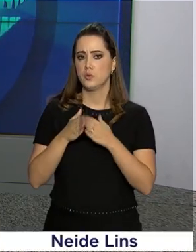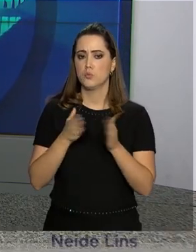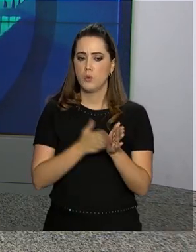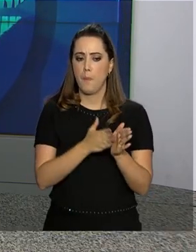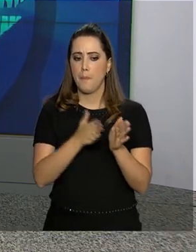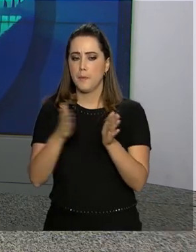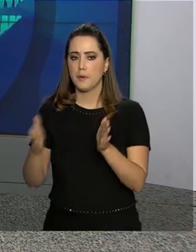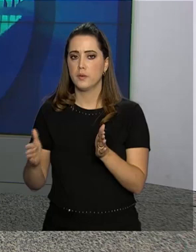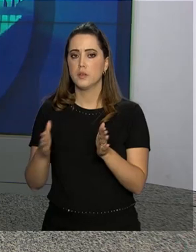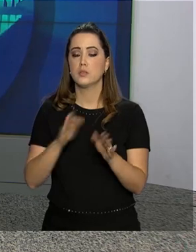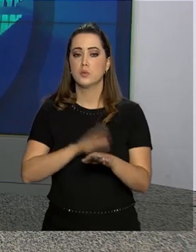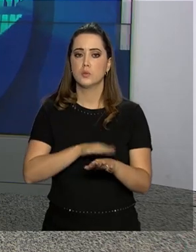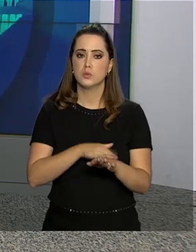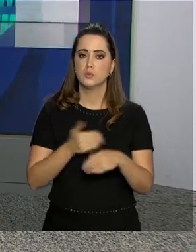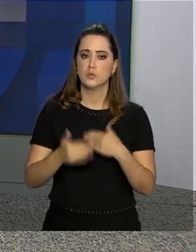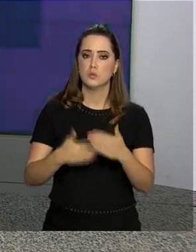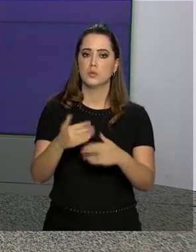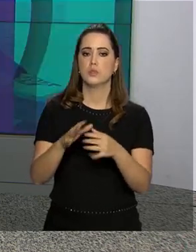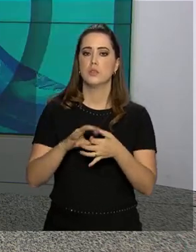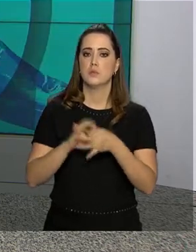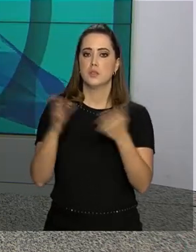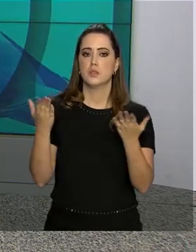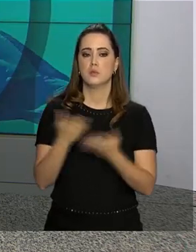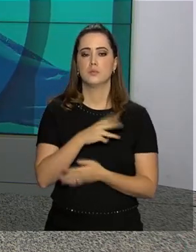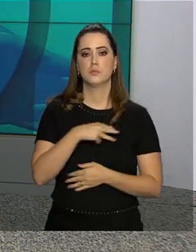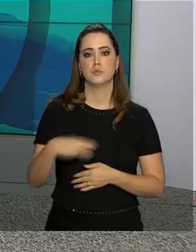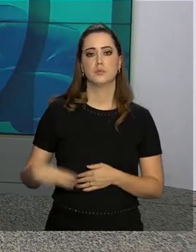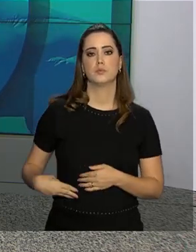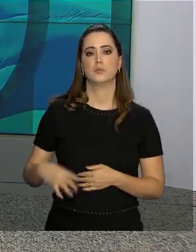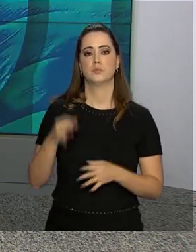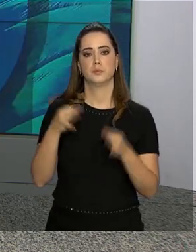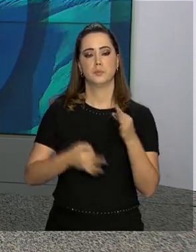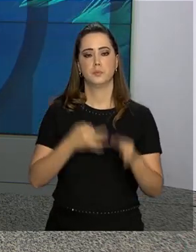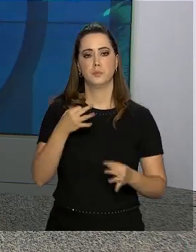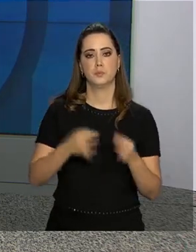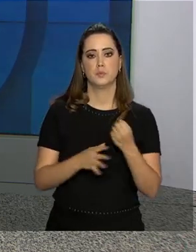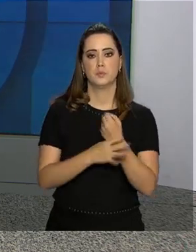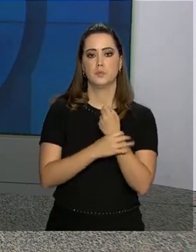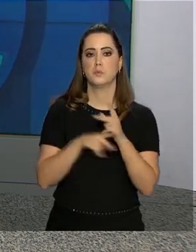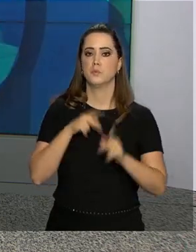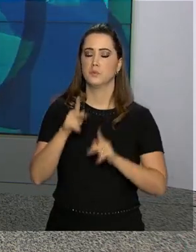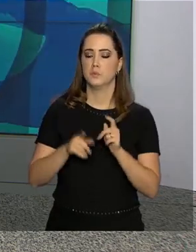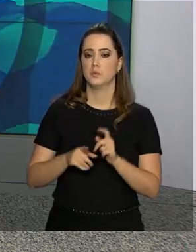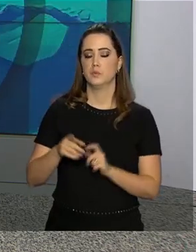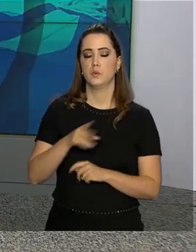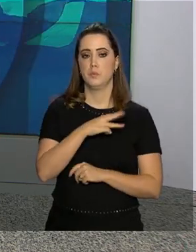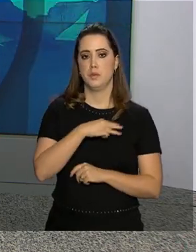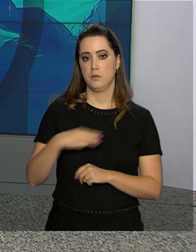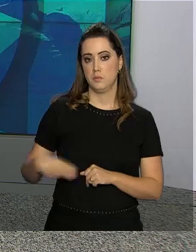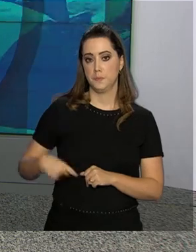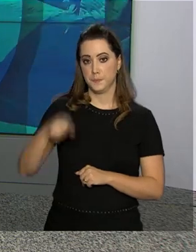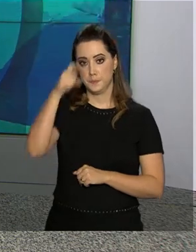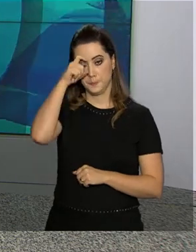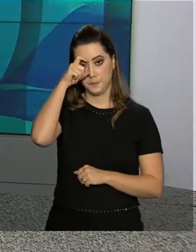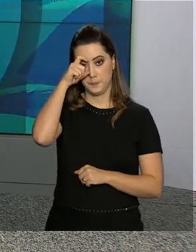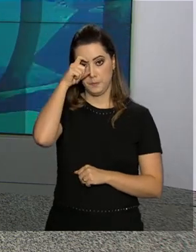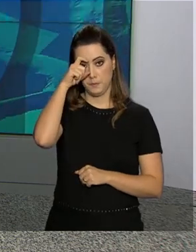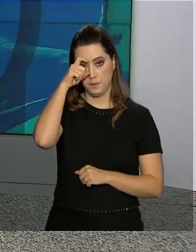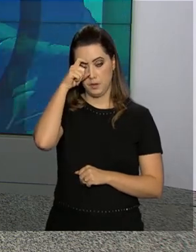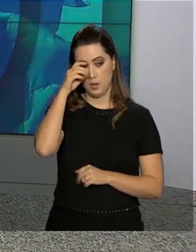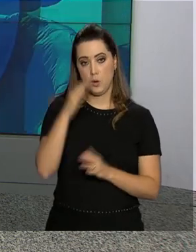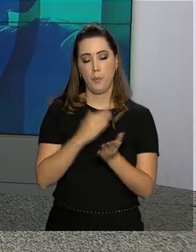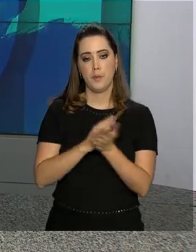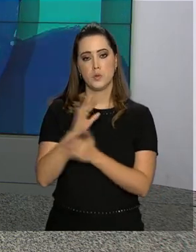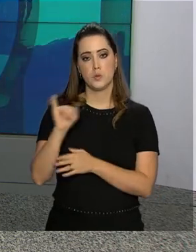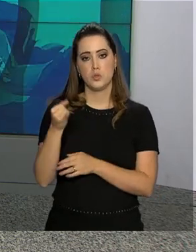prorrogação do tempo de permanência foi autorizada hoje pelo ministro da Justiça e Segurança Pública, Sérgio Mouro. Desde o início de